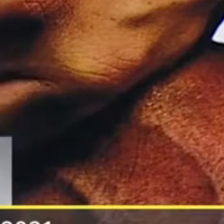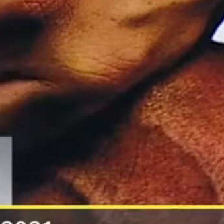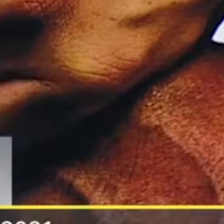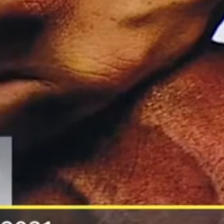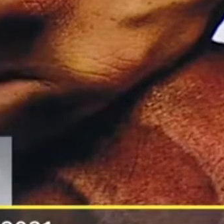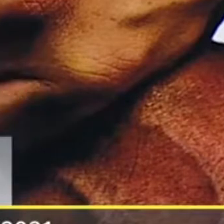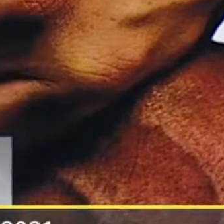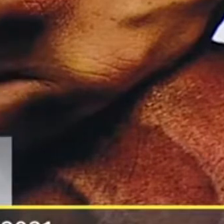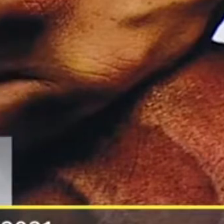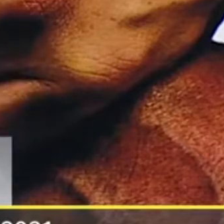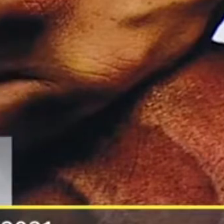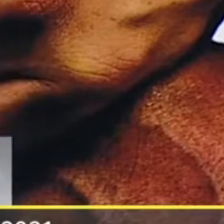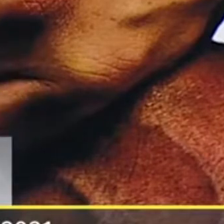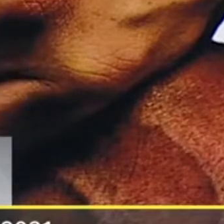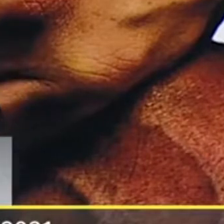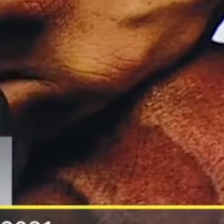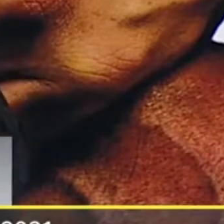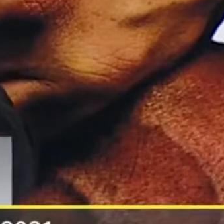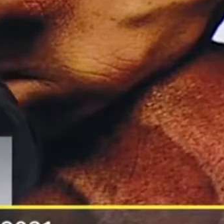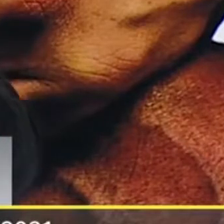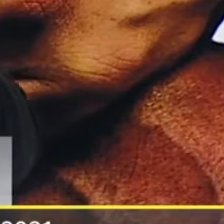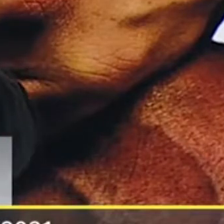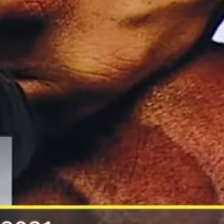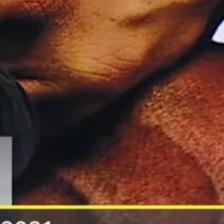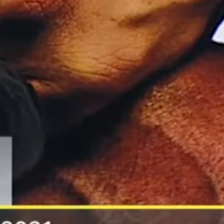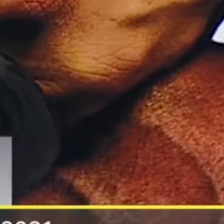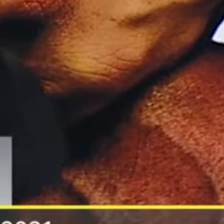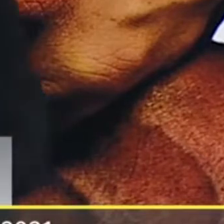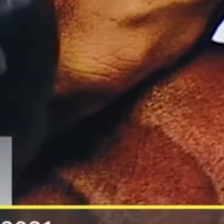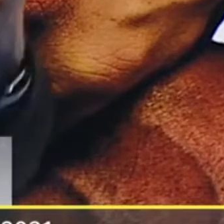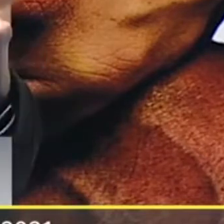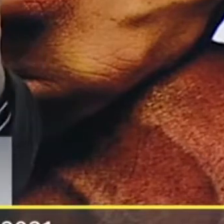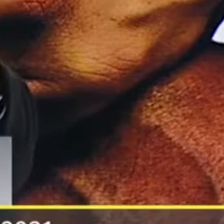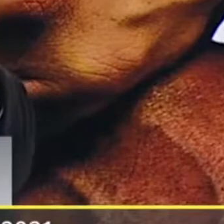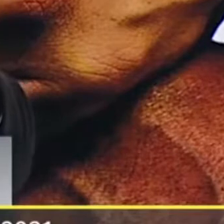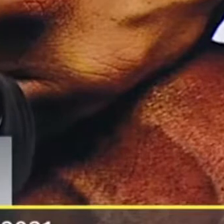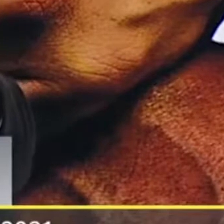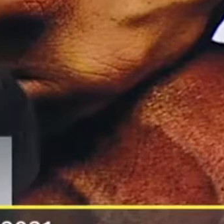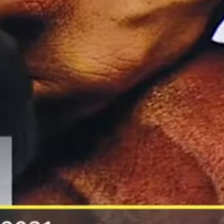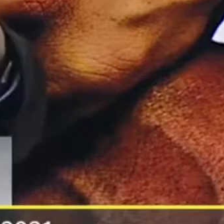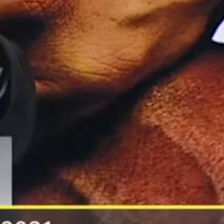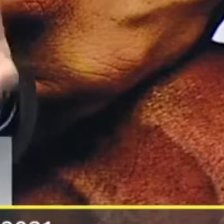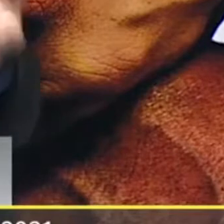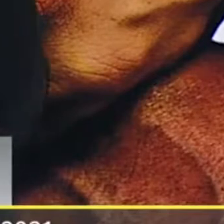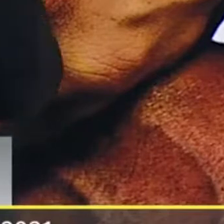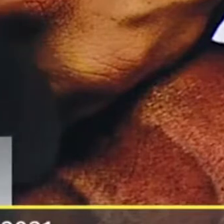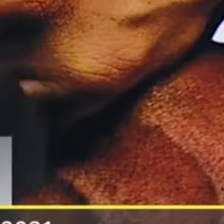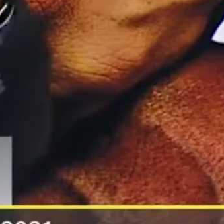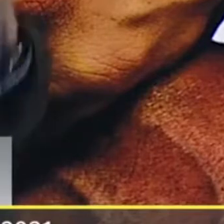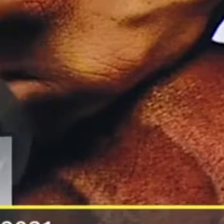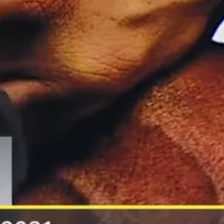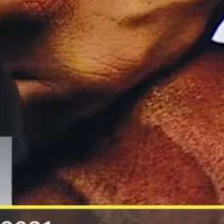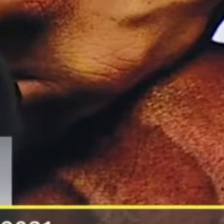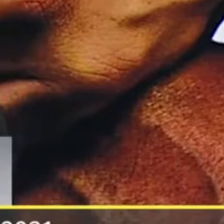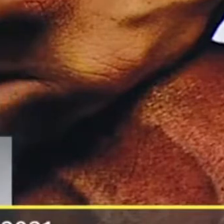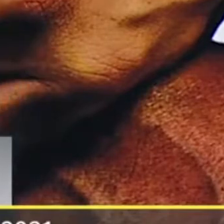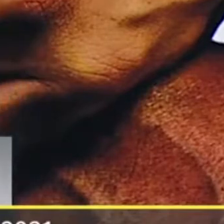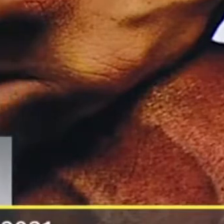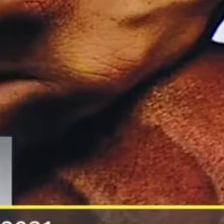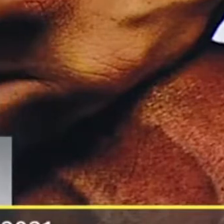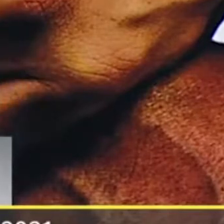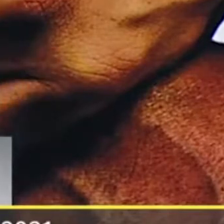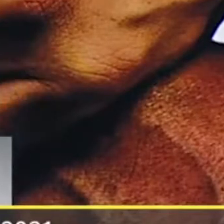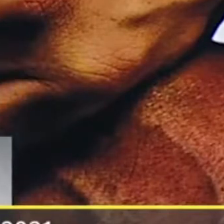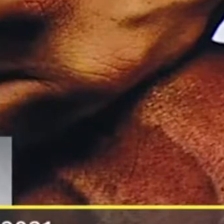menos Mas os próprios governos Também se abriram Pra ouvir A sociedade Através das